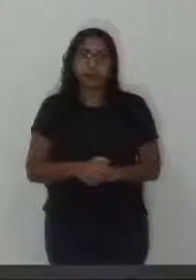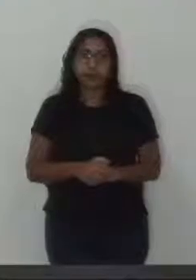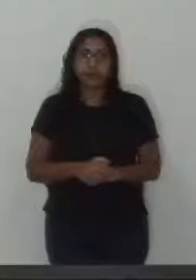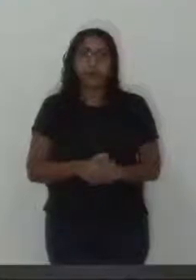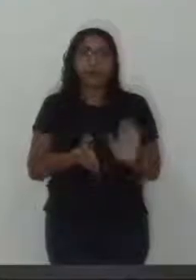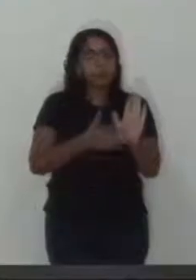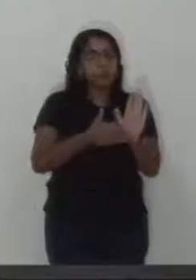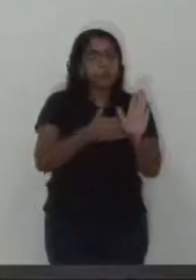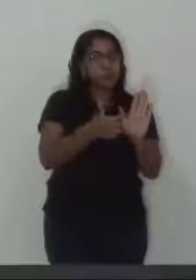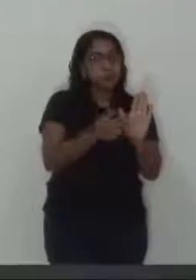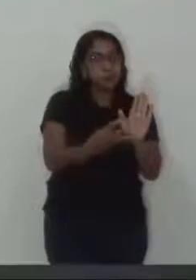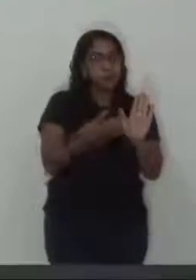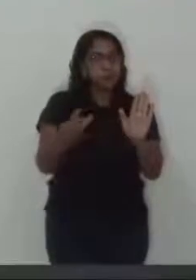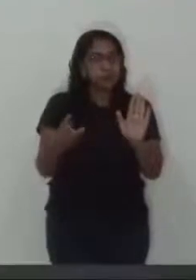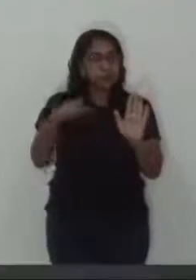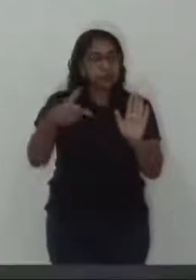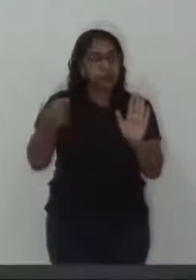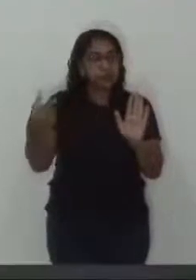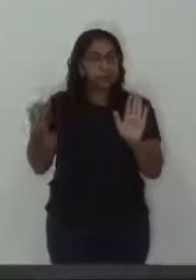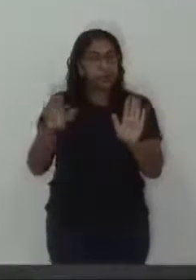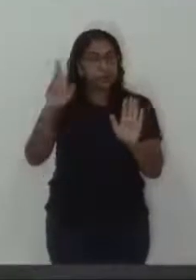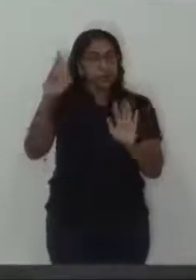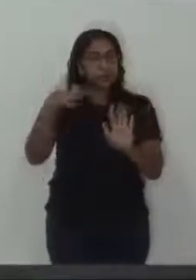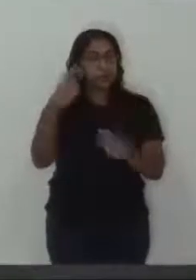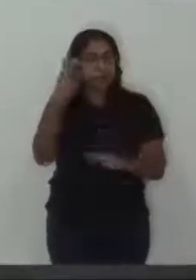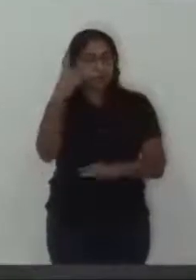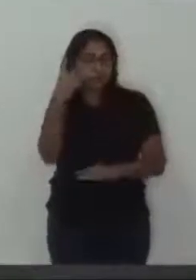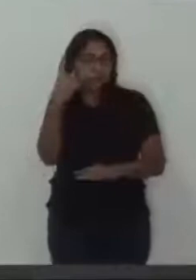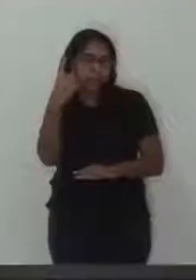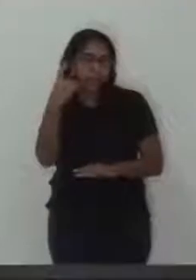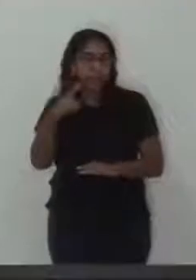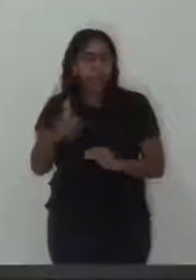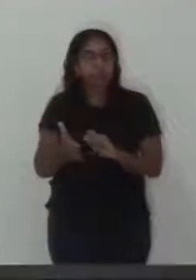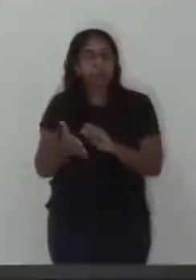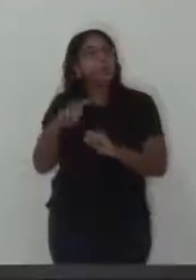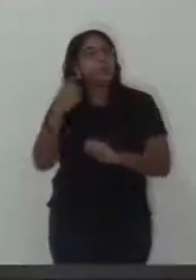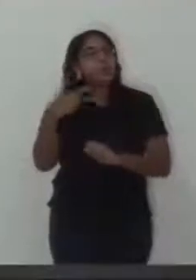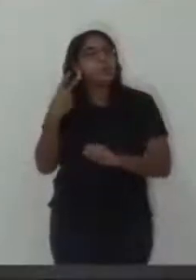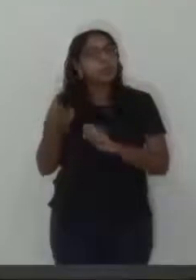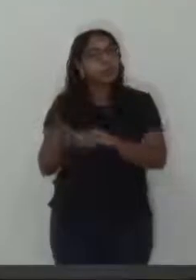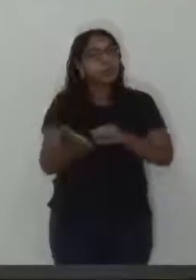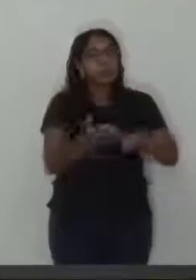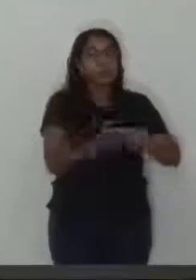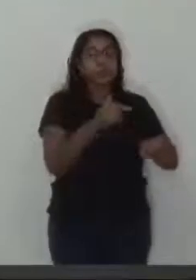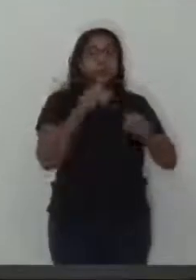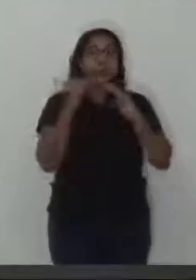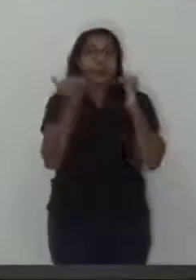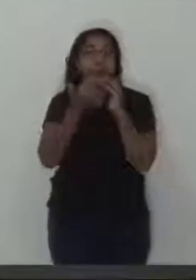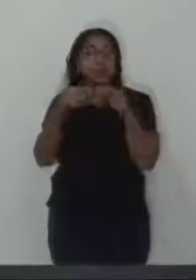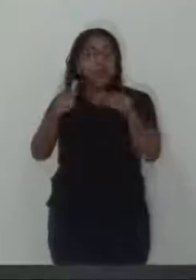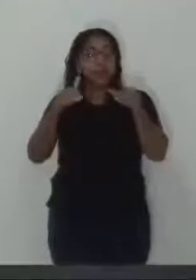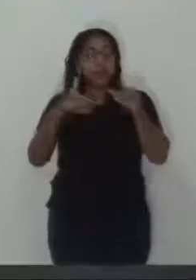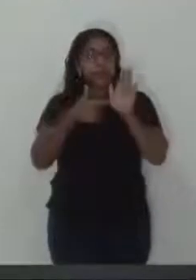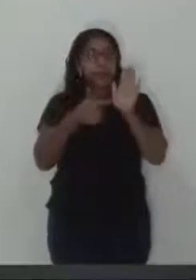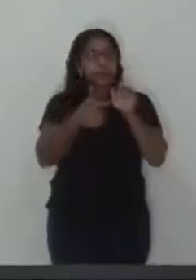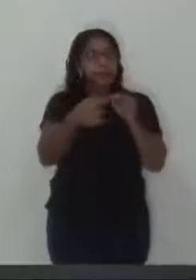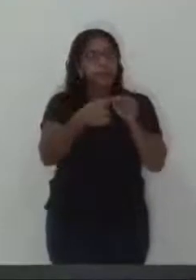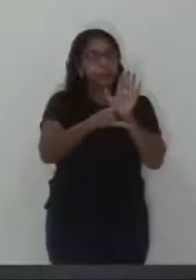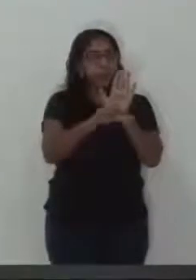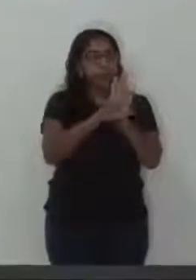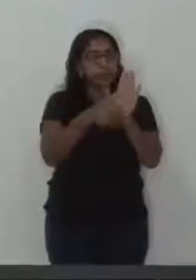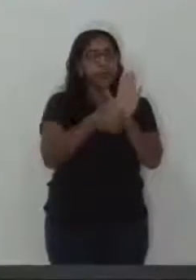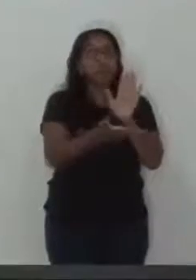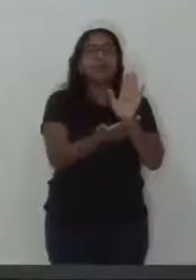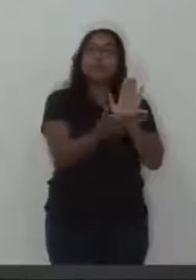Moção número 43 de 2020, Autor e Vereador Marcos Ferraz, subscrito por Vereadores. A Câmara de Vereadores de Vinheta, Estado de São Paulo, presidente dos termos regimentais, moção de